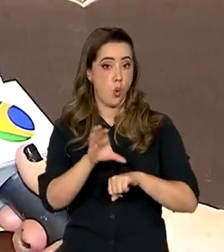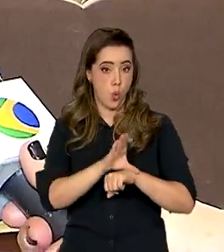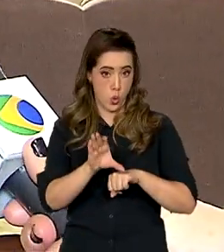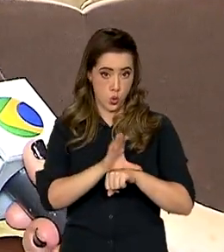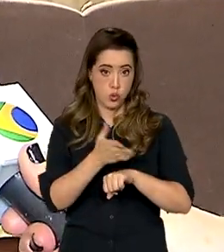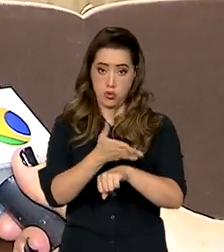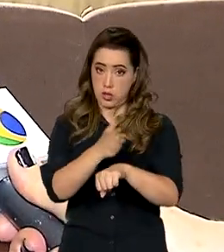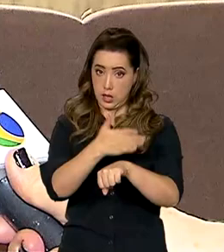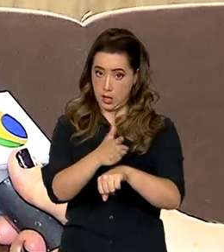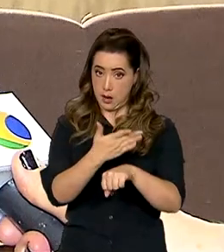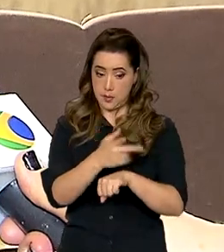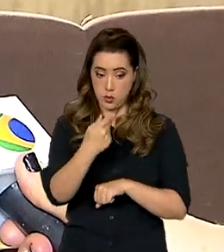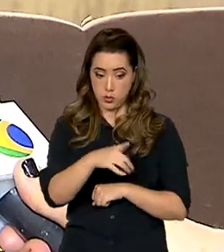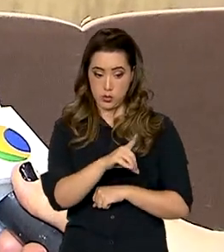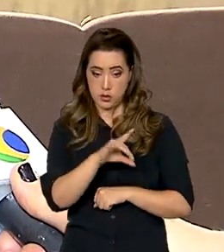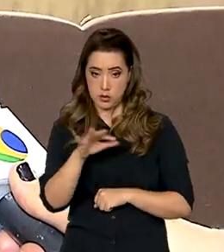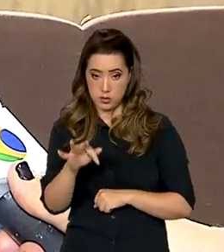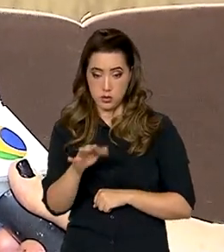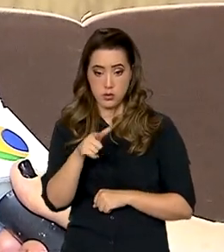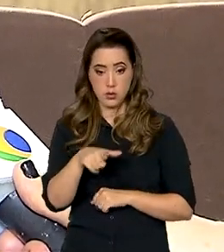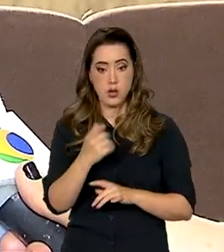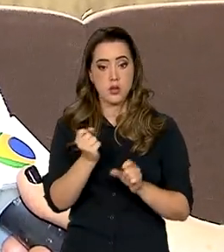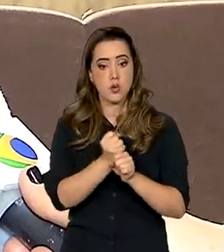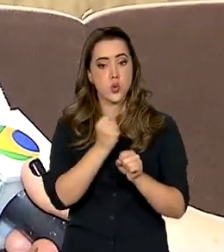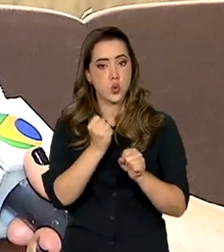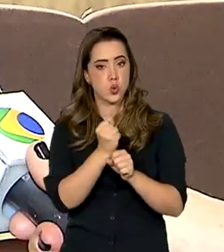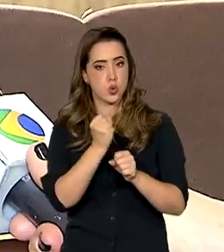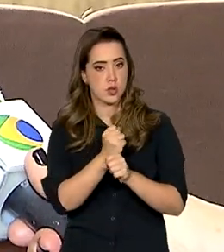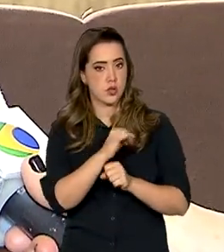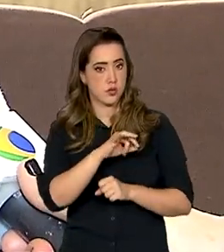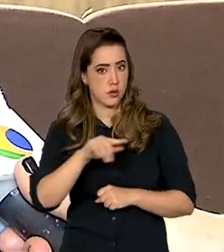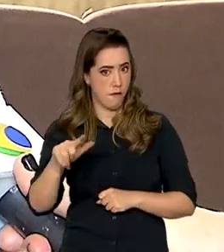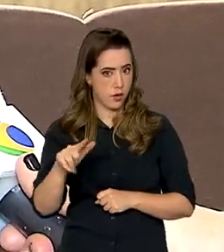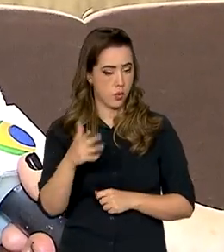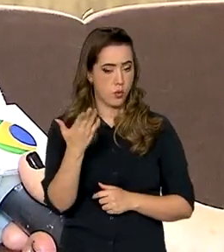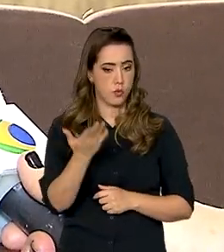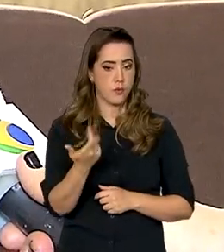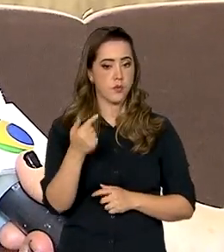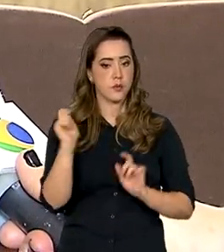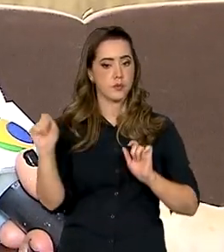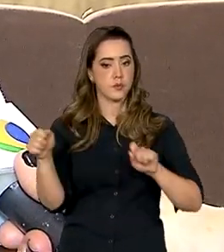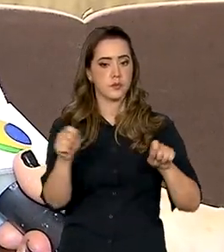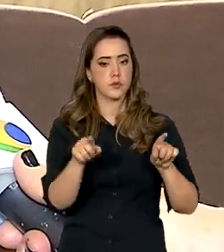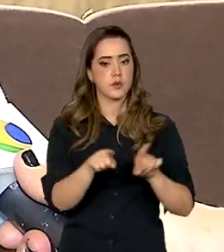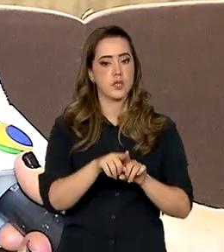capacita na área da construção e também de pintura. construção pintura.